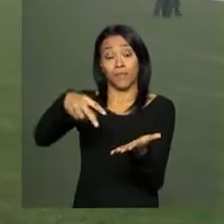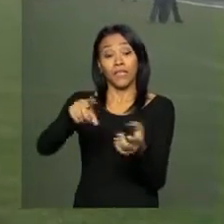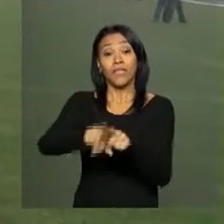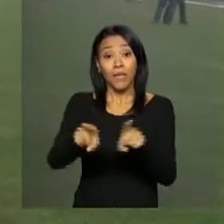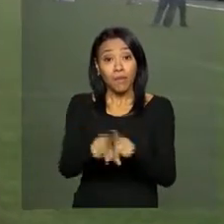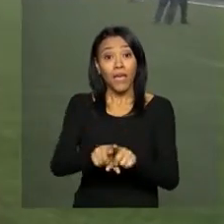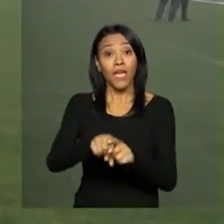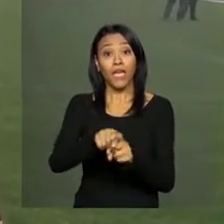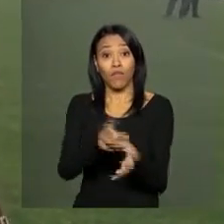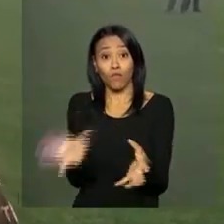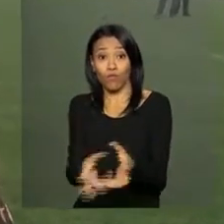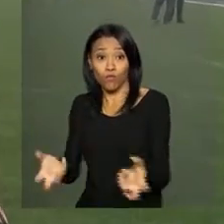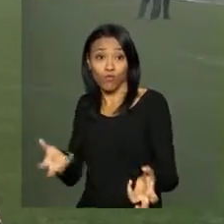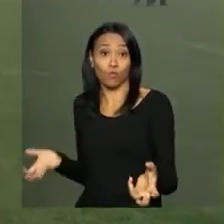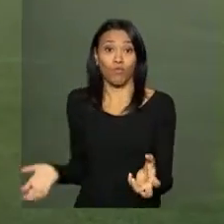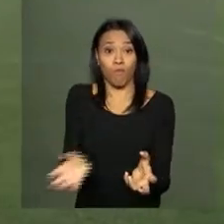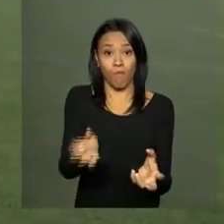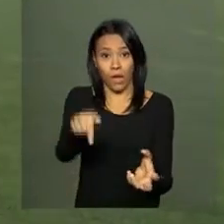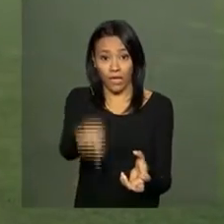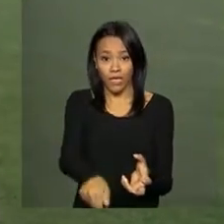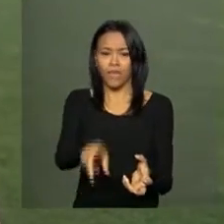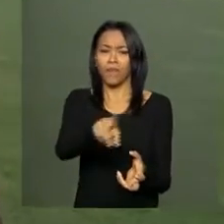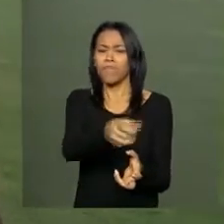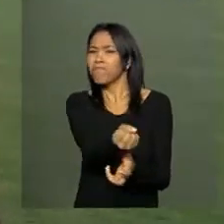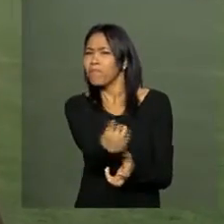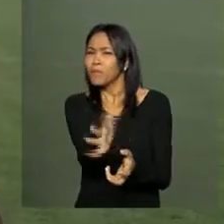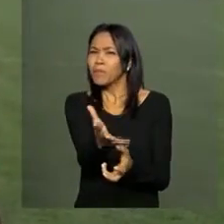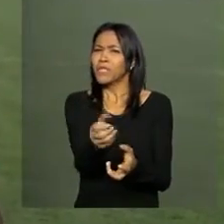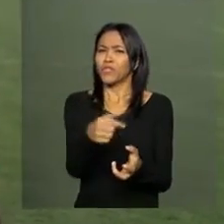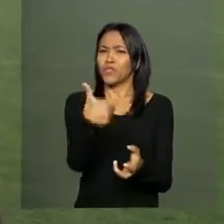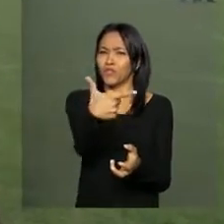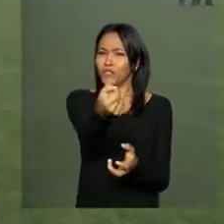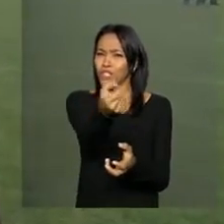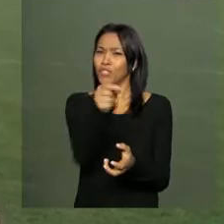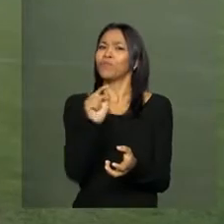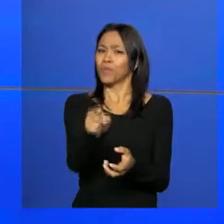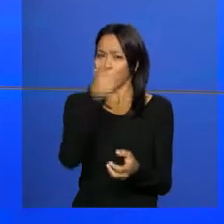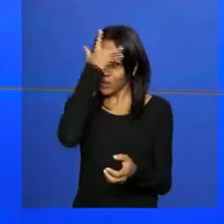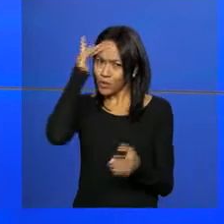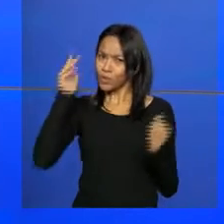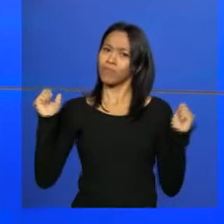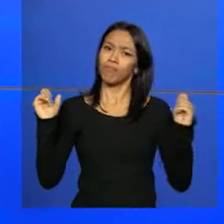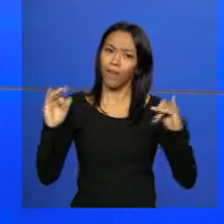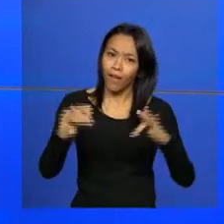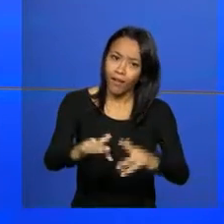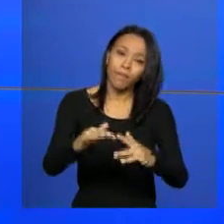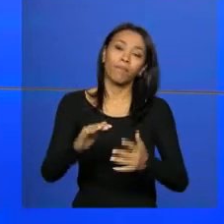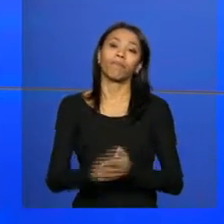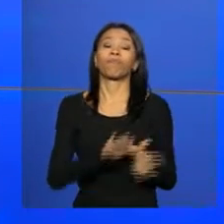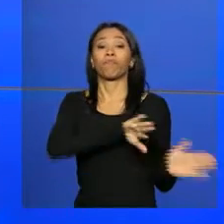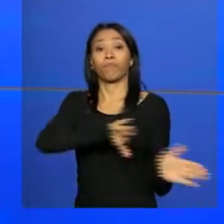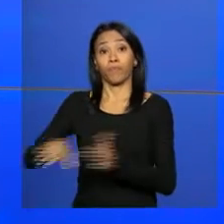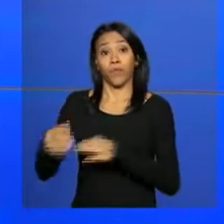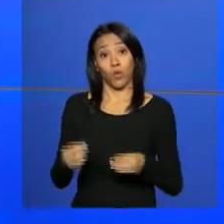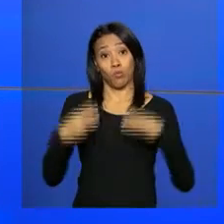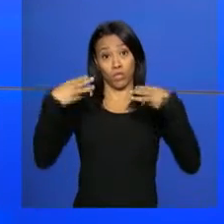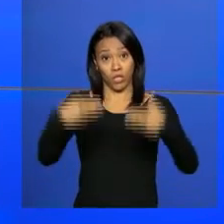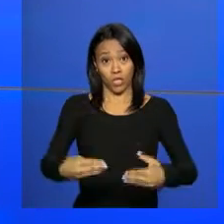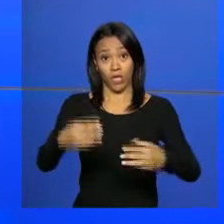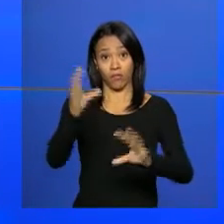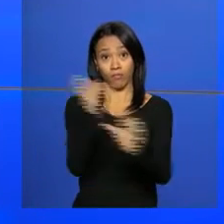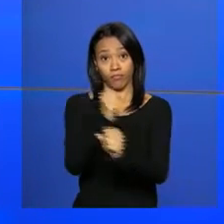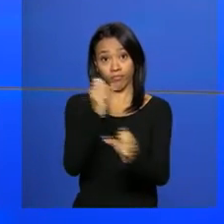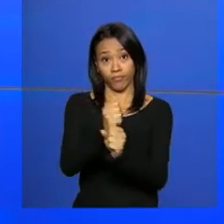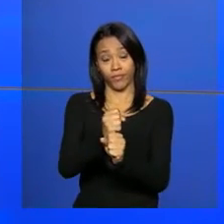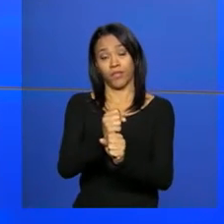também o futebol de sete. Aqui cabem cerca de 20 mil espectadores. O Ministério do Planejamento, Orçamento e